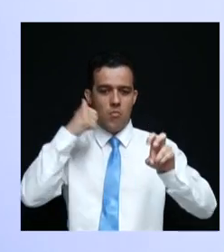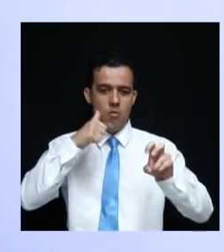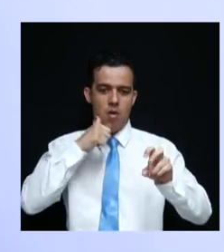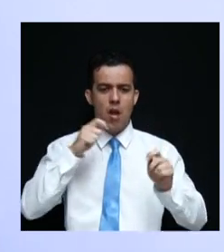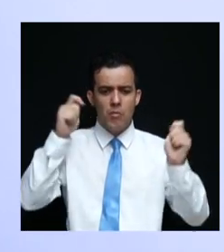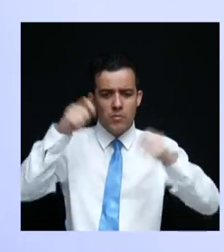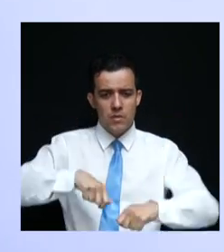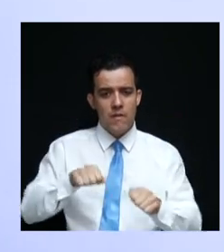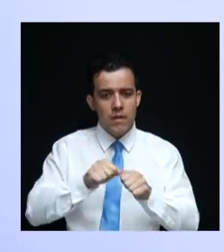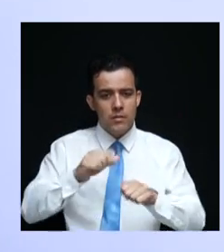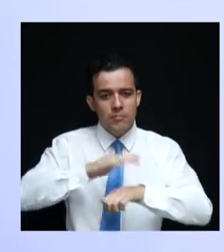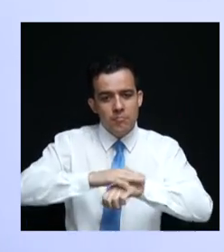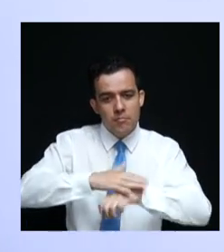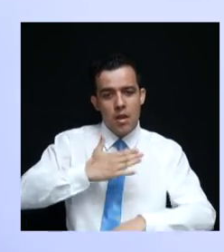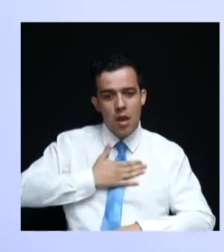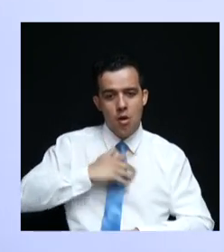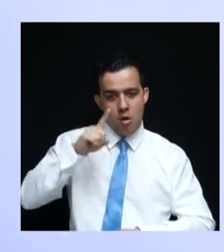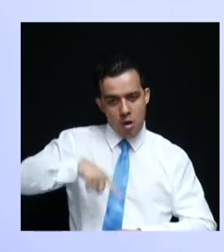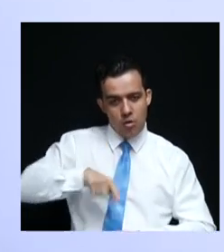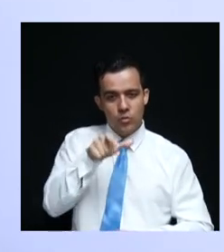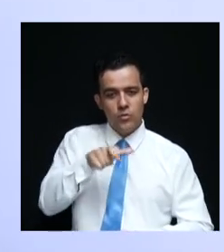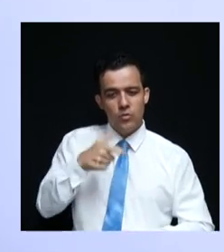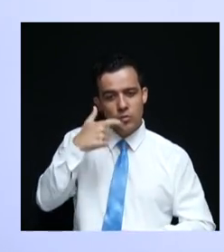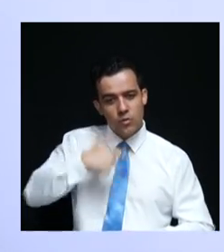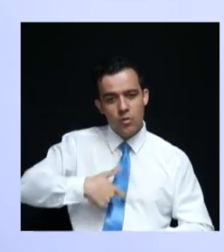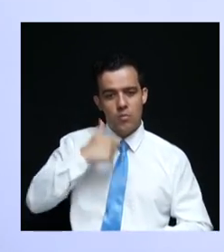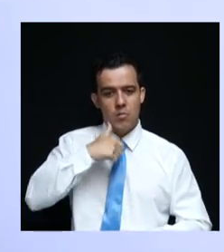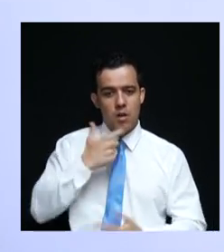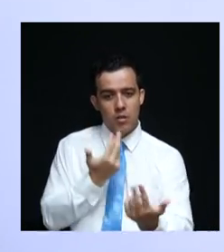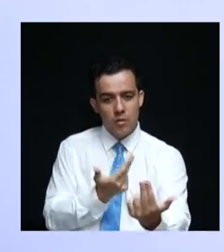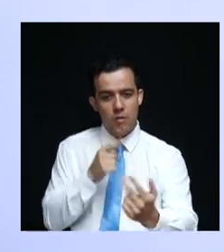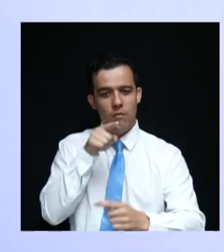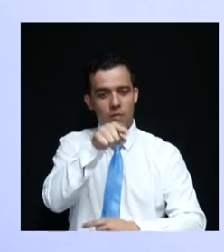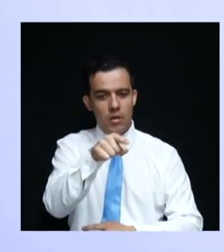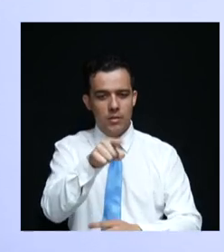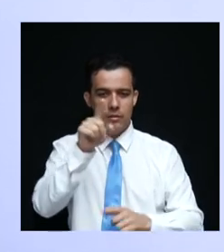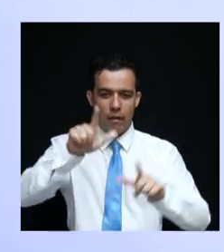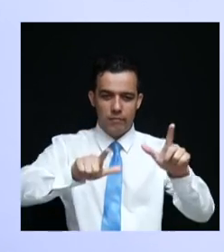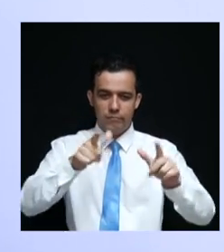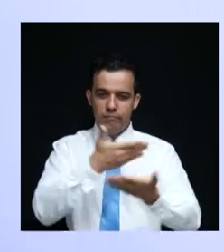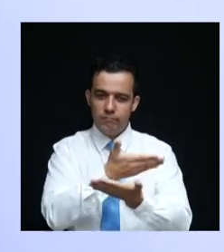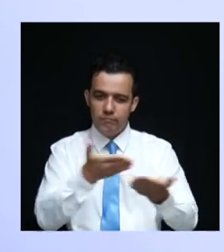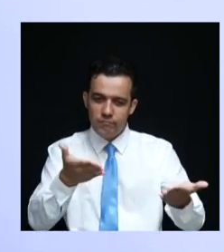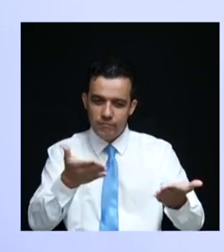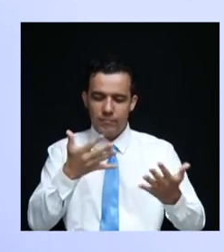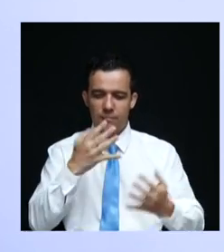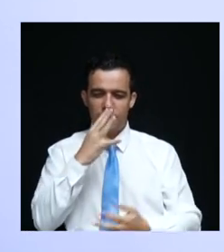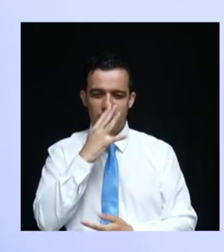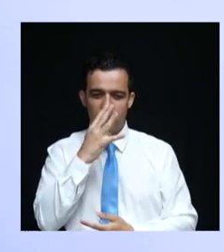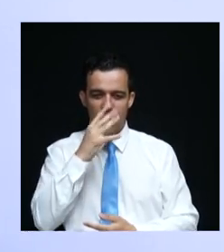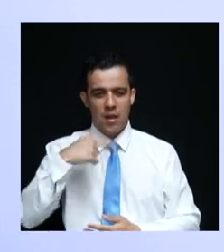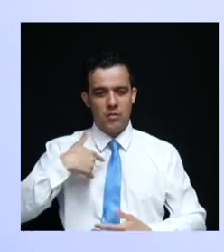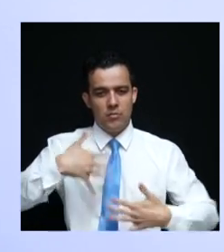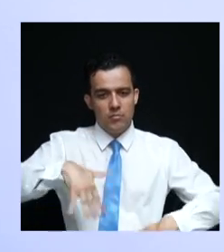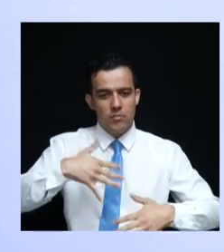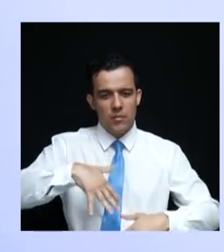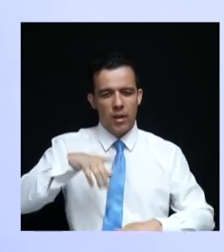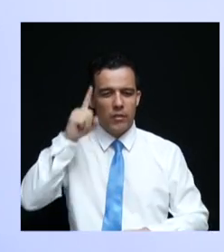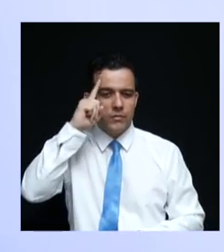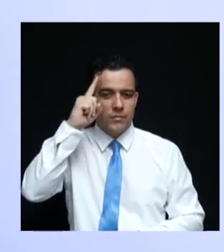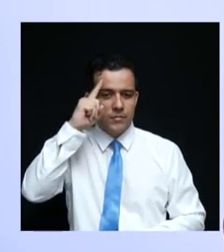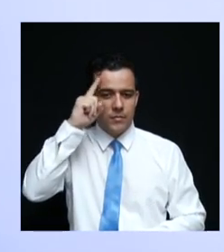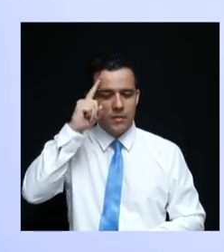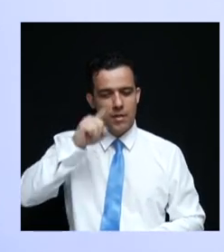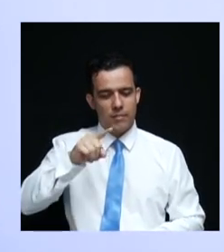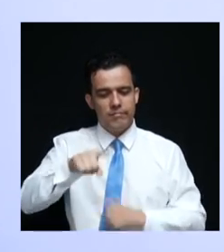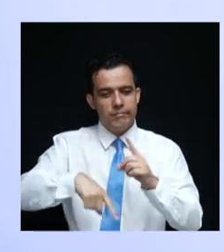fazer de verdade sou eu, porque eu sou uma mulher como você que está nos acompanhando. Eu sei a angústia que você vive no dia a dia. Mais do que